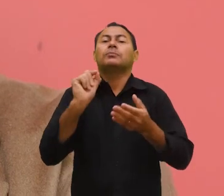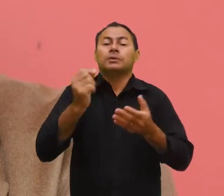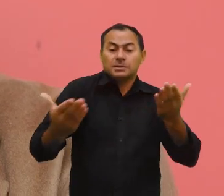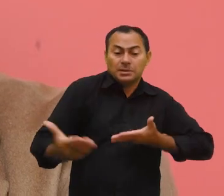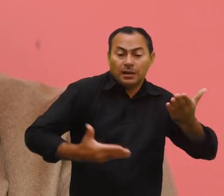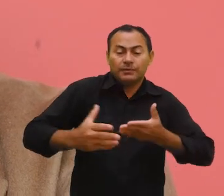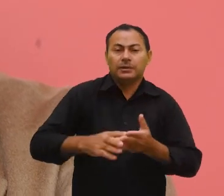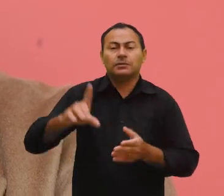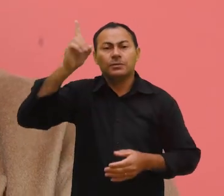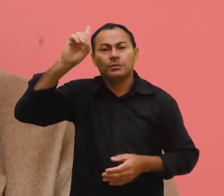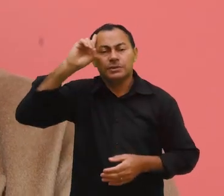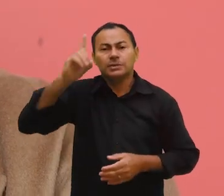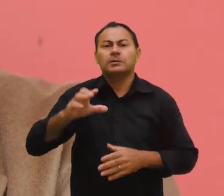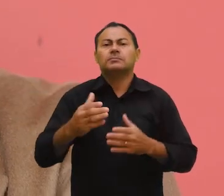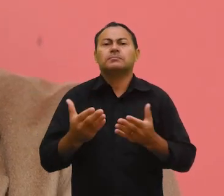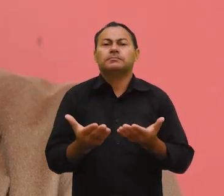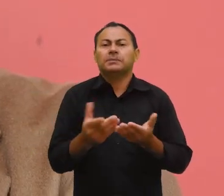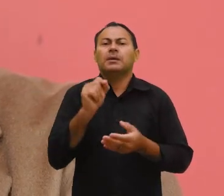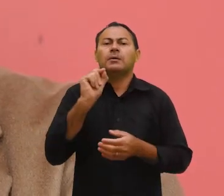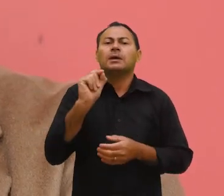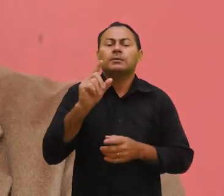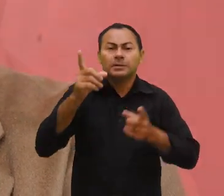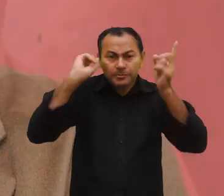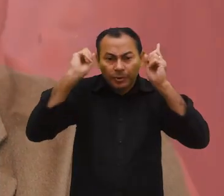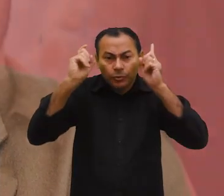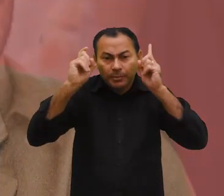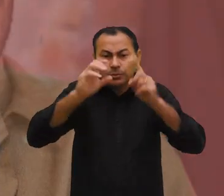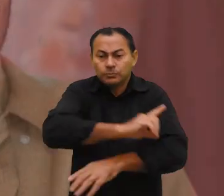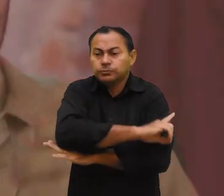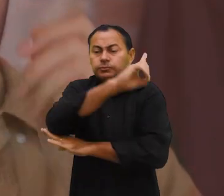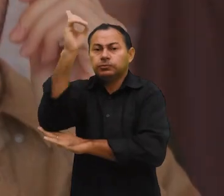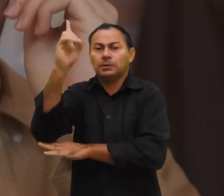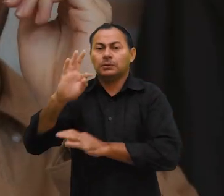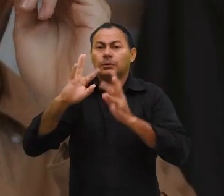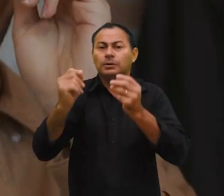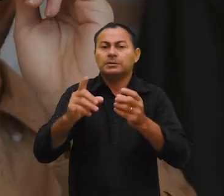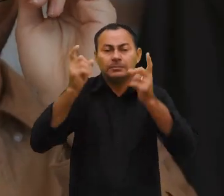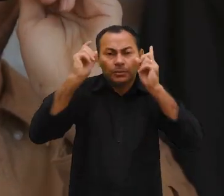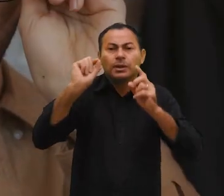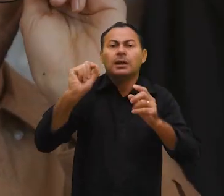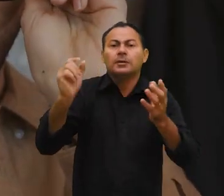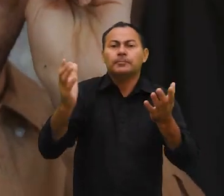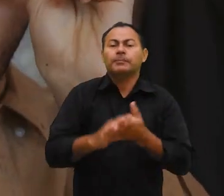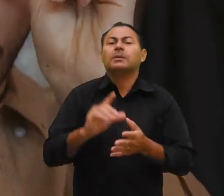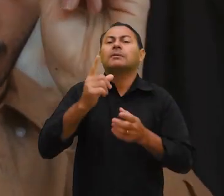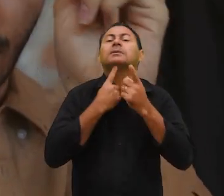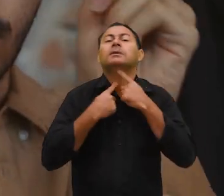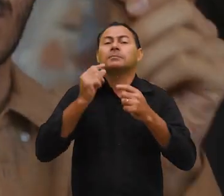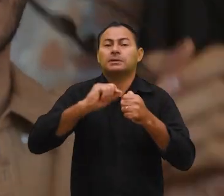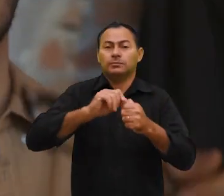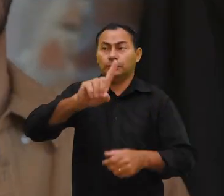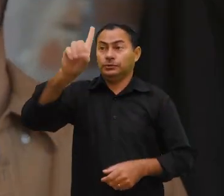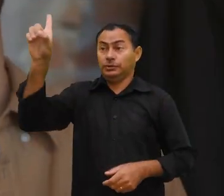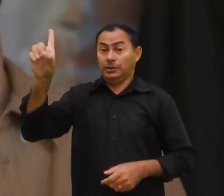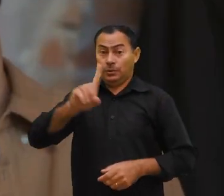você serve durante todo o dia? Com o que você se preocupa durante o dia inteiro? O que você tem vontade de fazer durante o dia inteiro?